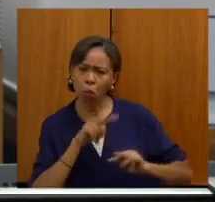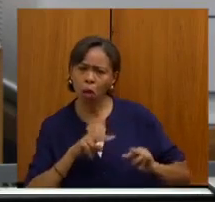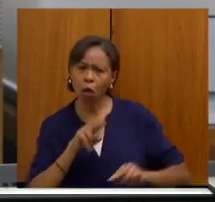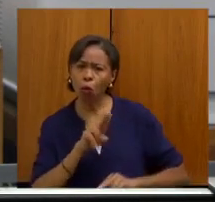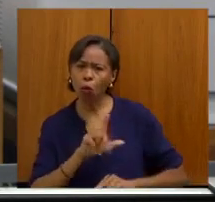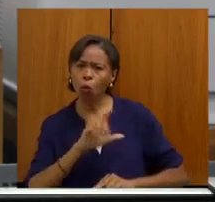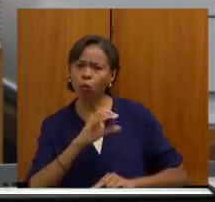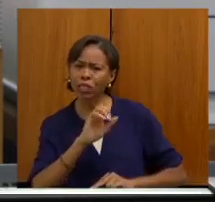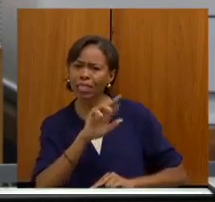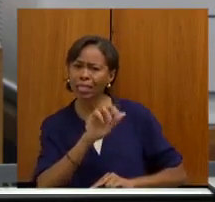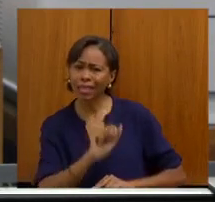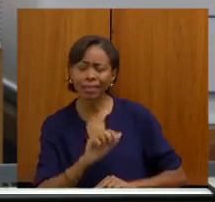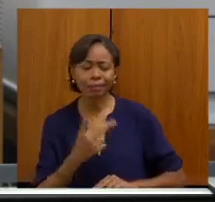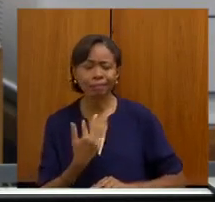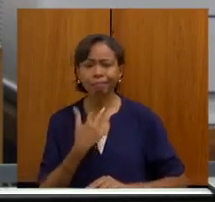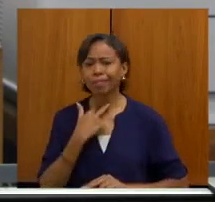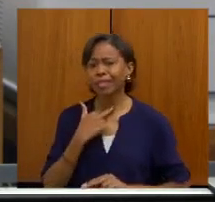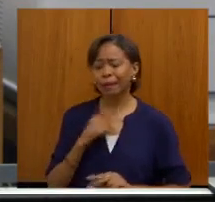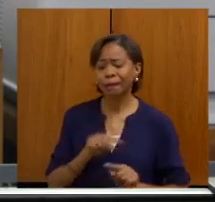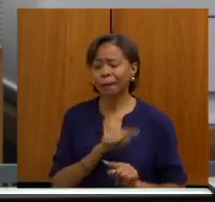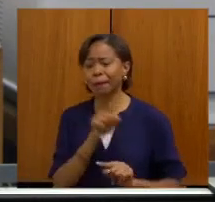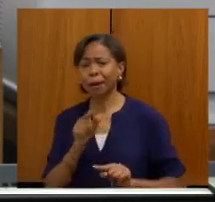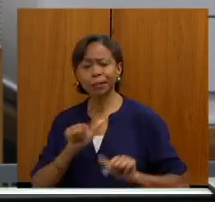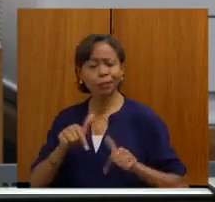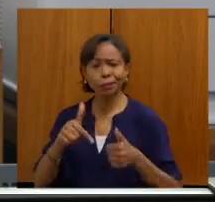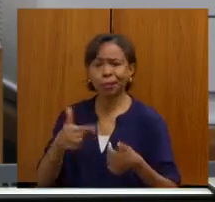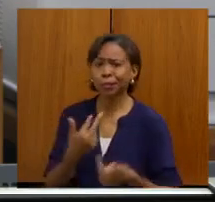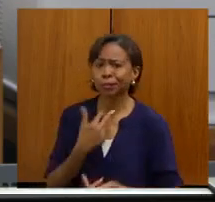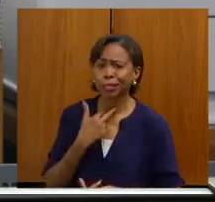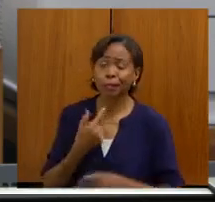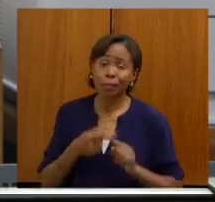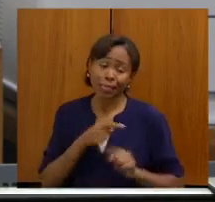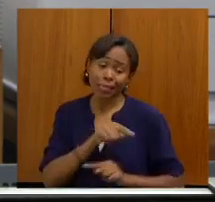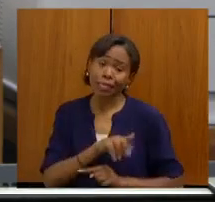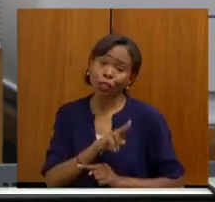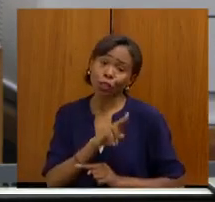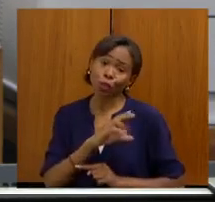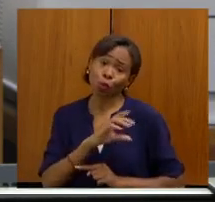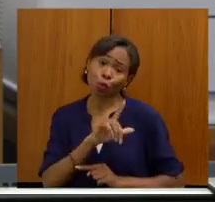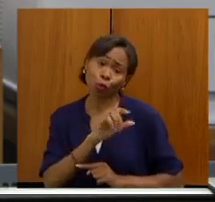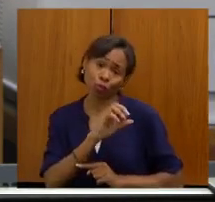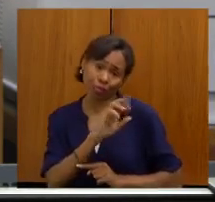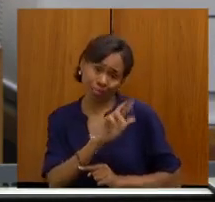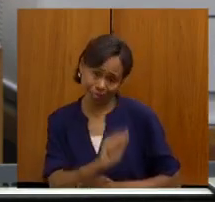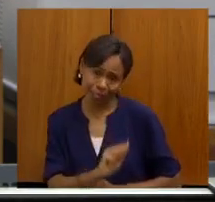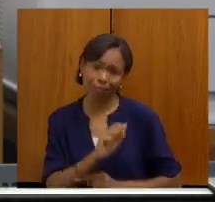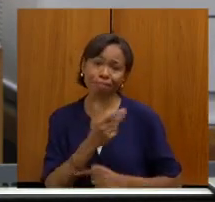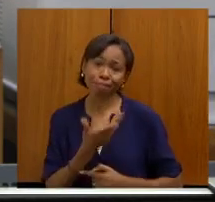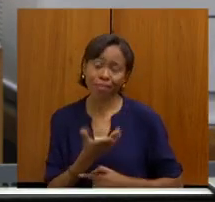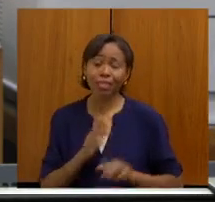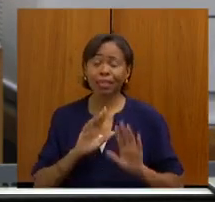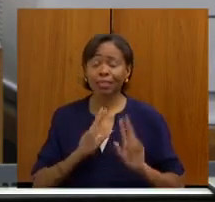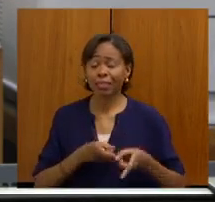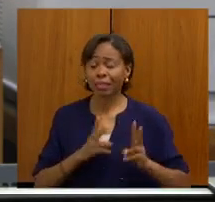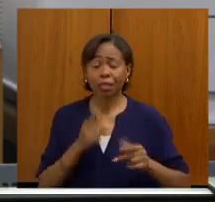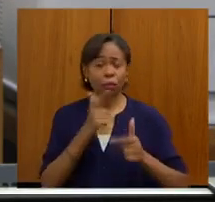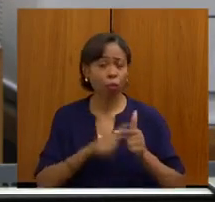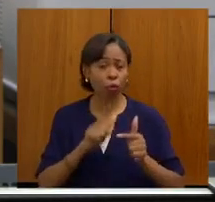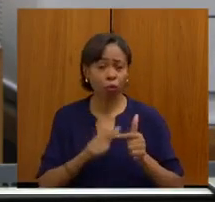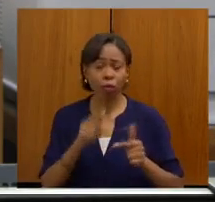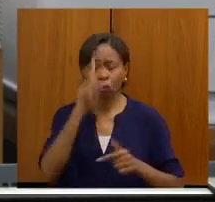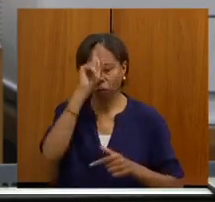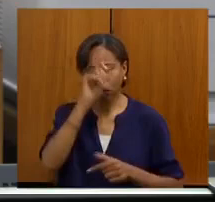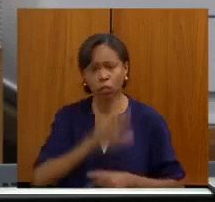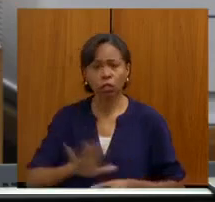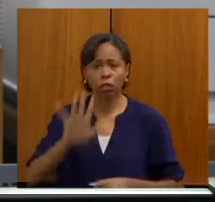gastrectomia por câncer, a gente tinha fazer uma cirurgia de úlcera. Isso que é sempre o sofrimento do hospital geral. Mas é